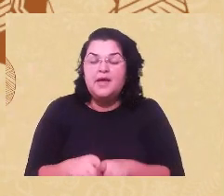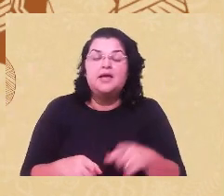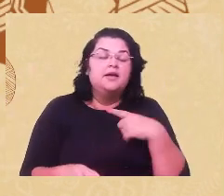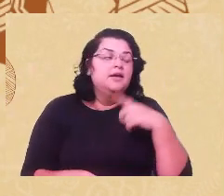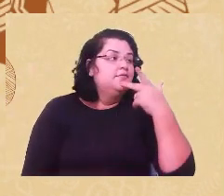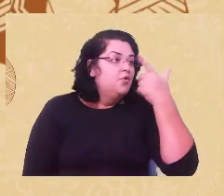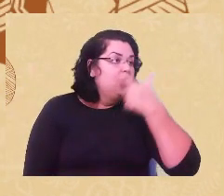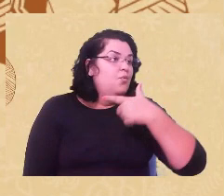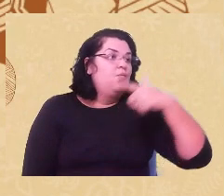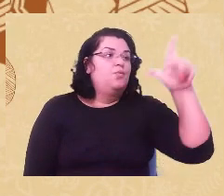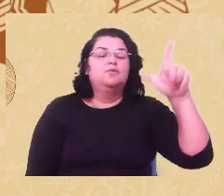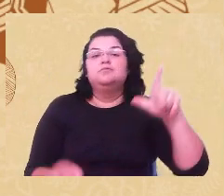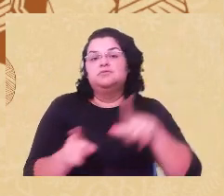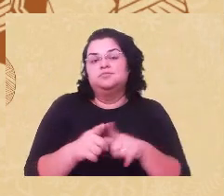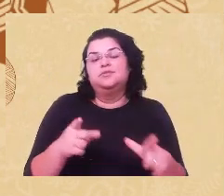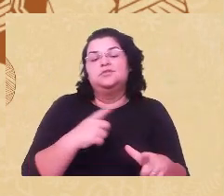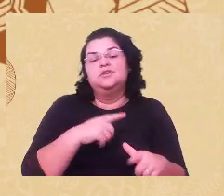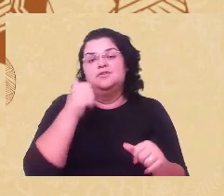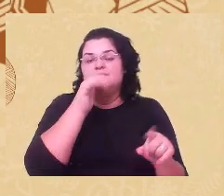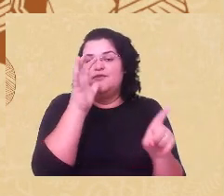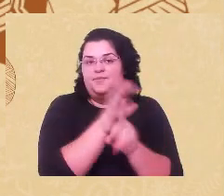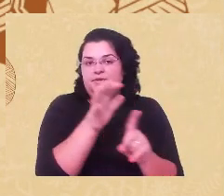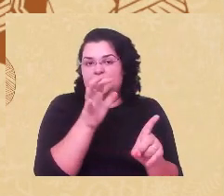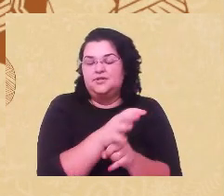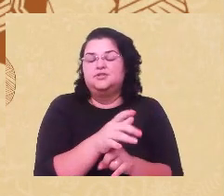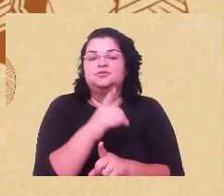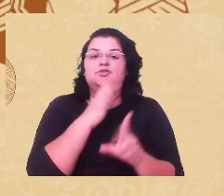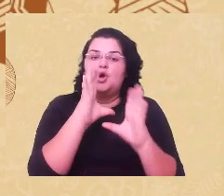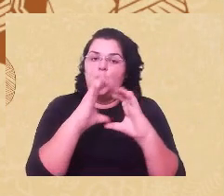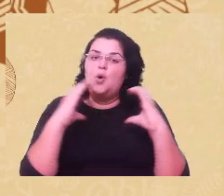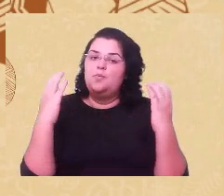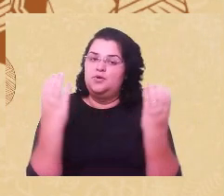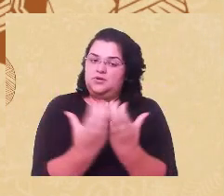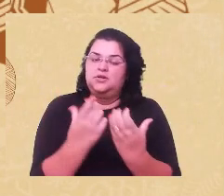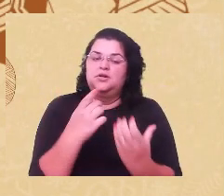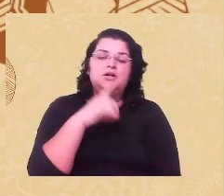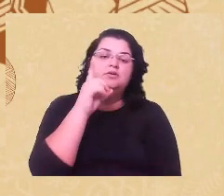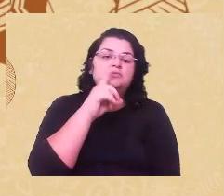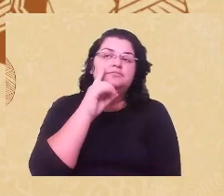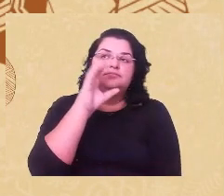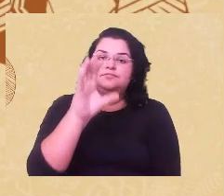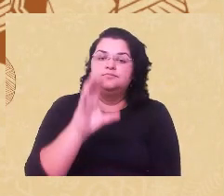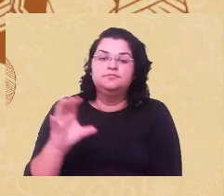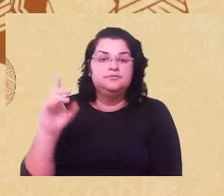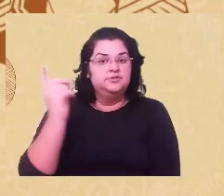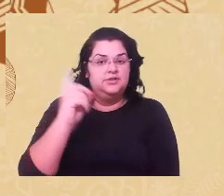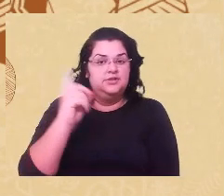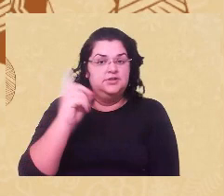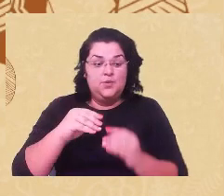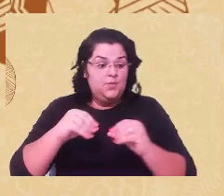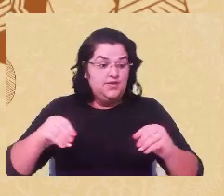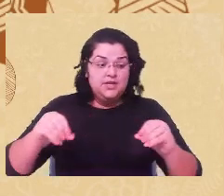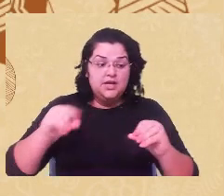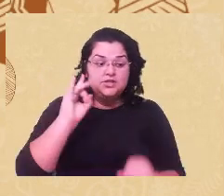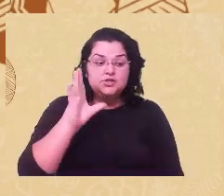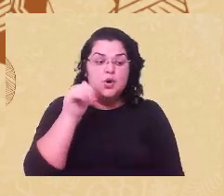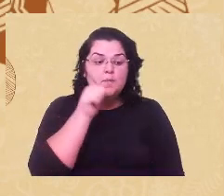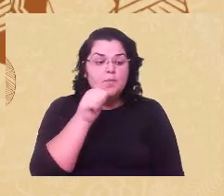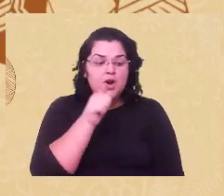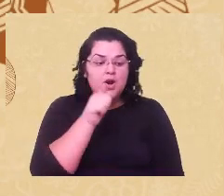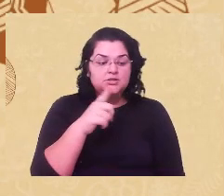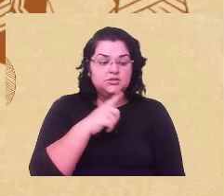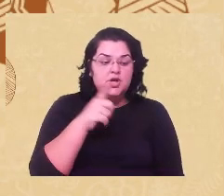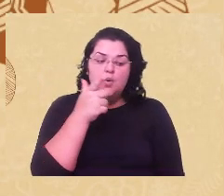máxima que o feminismo comunitário latino-americano diz que nem a terra nem as mulheres são os territórios de conquista. Na